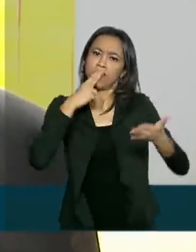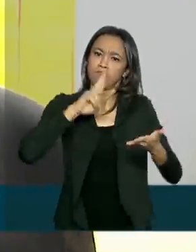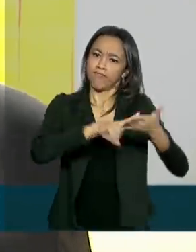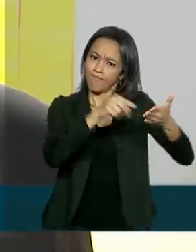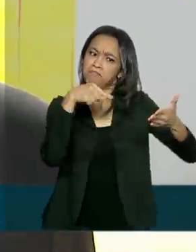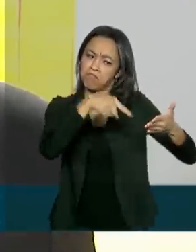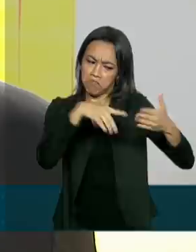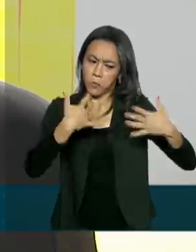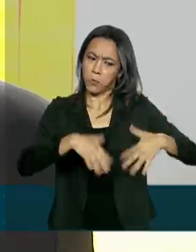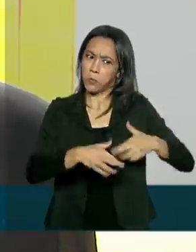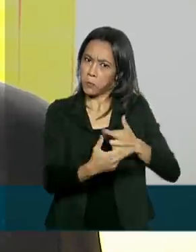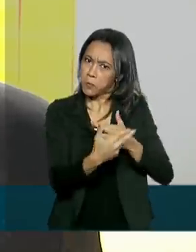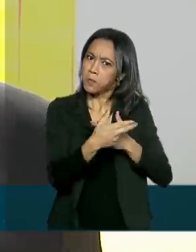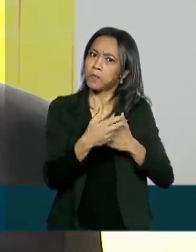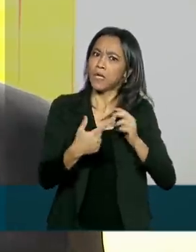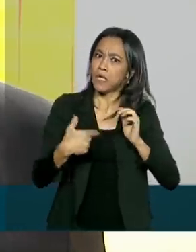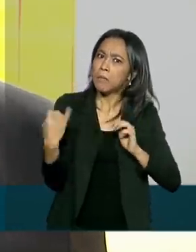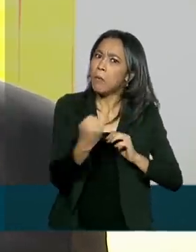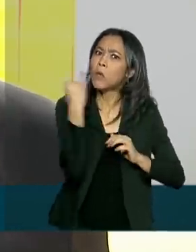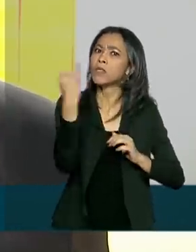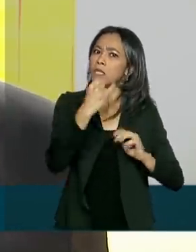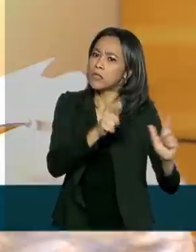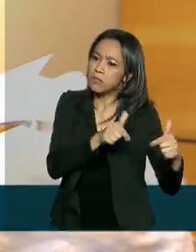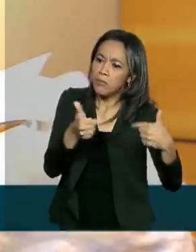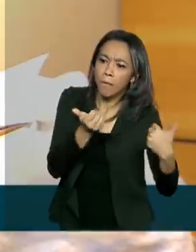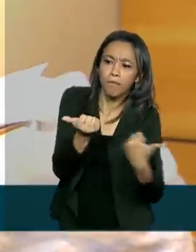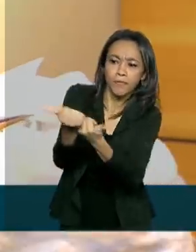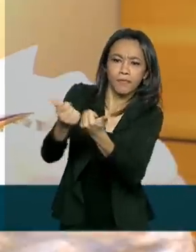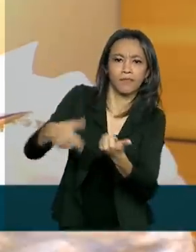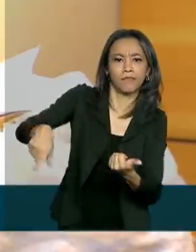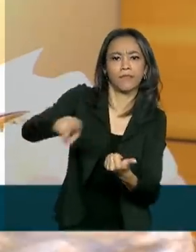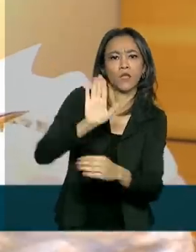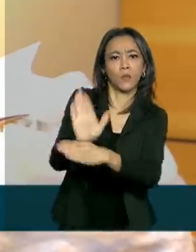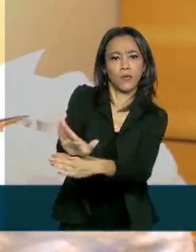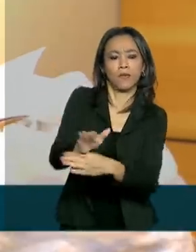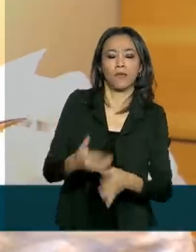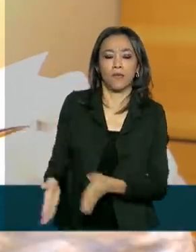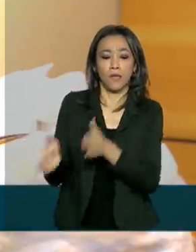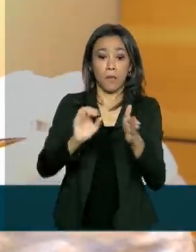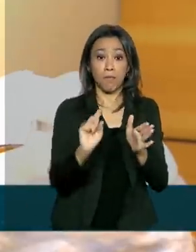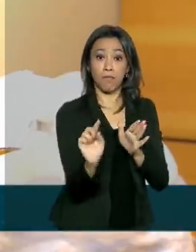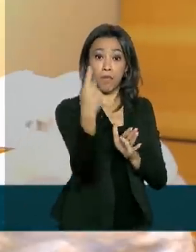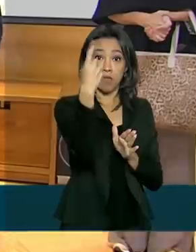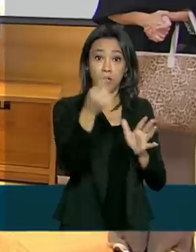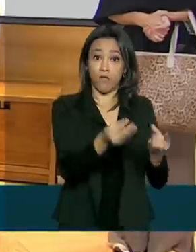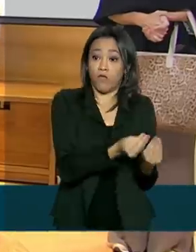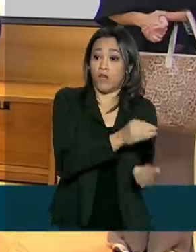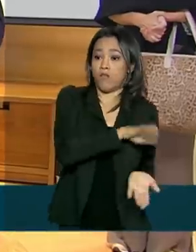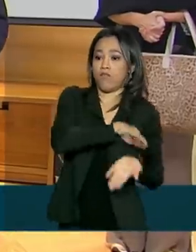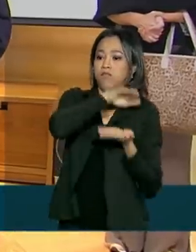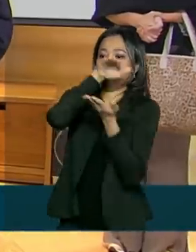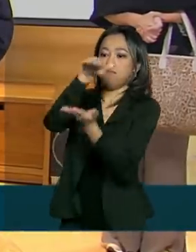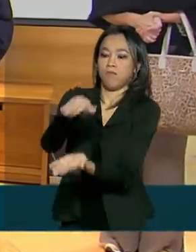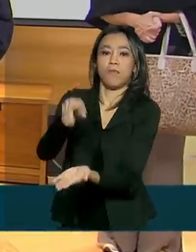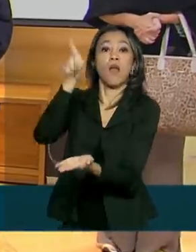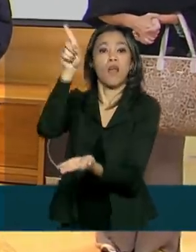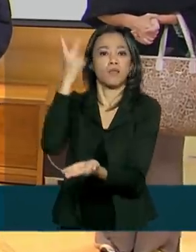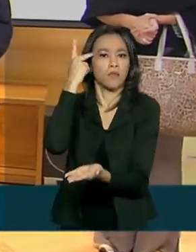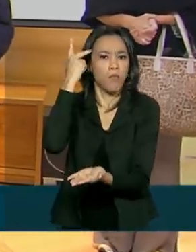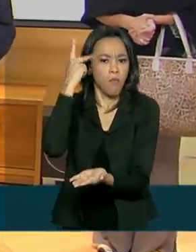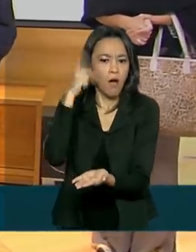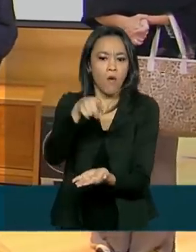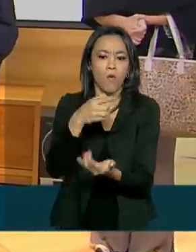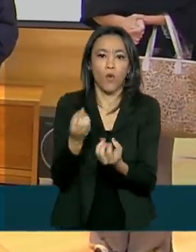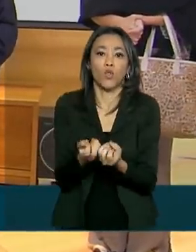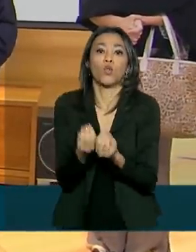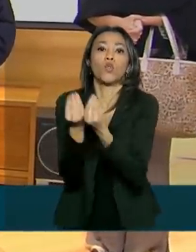forma como podemos ser importantes e essencial nesse momento. A primeira doação foi destinada a centro social de São Paulo, que atende